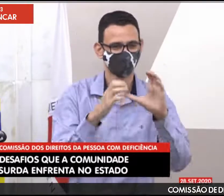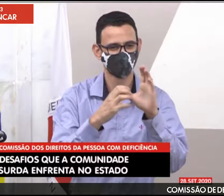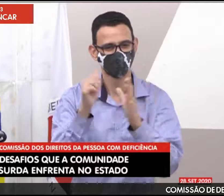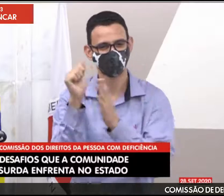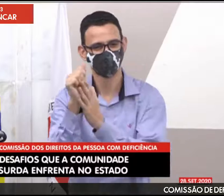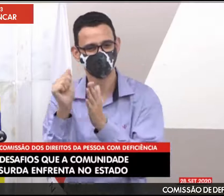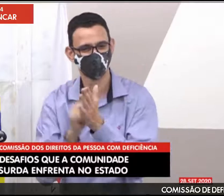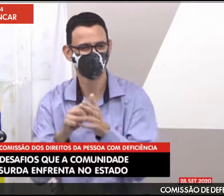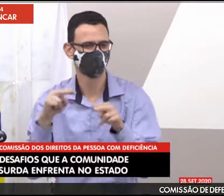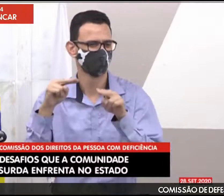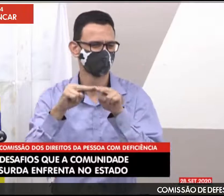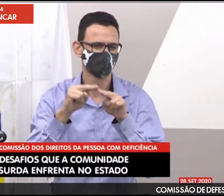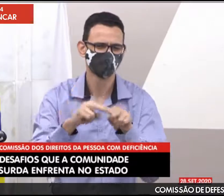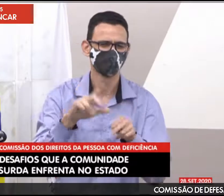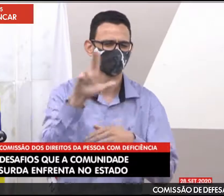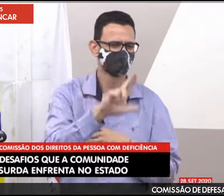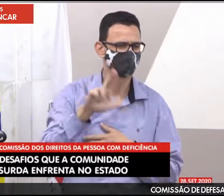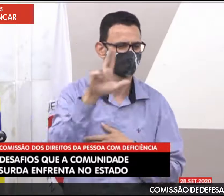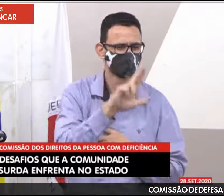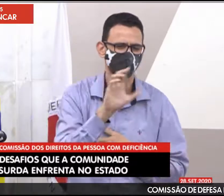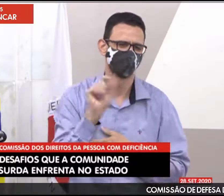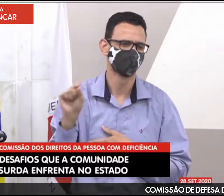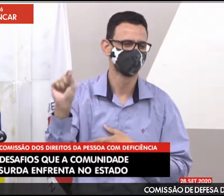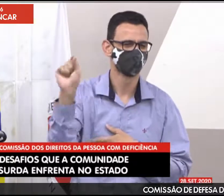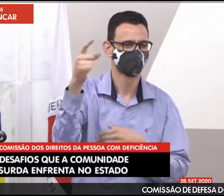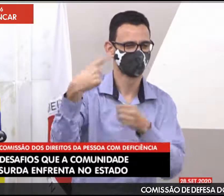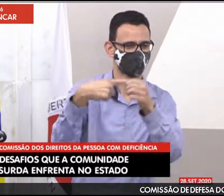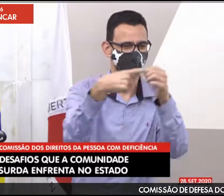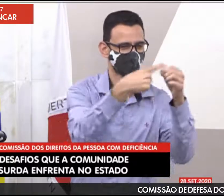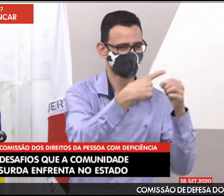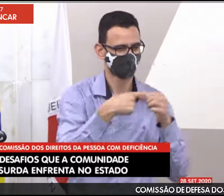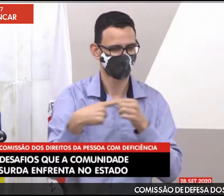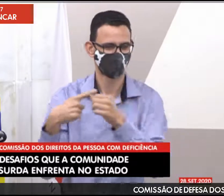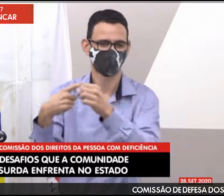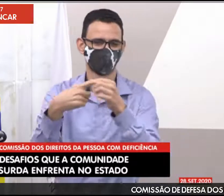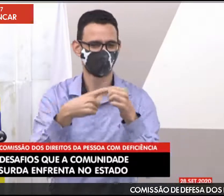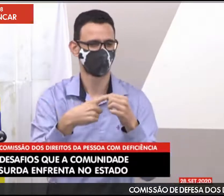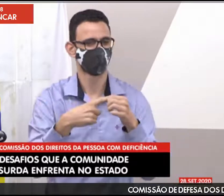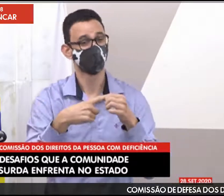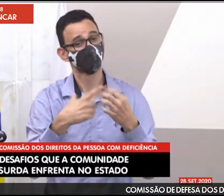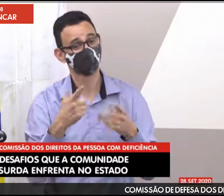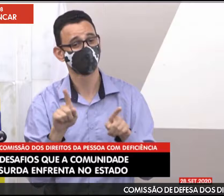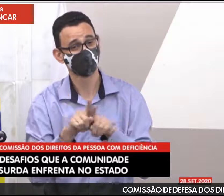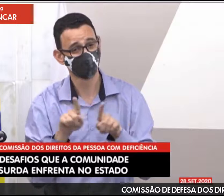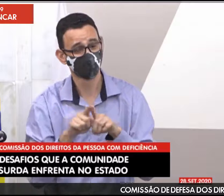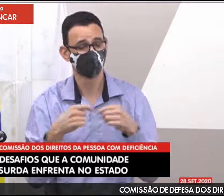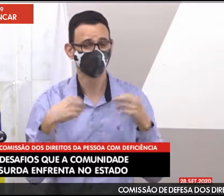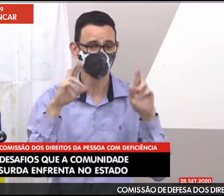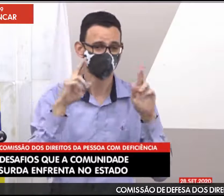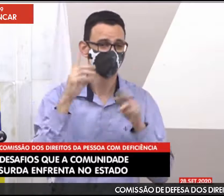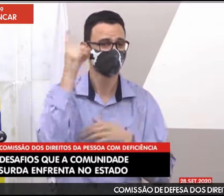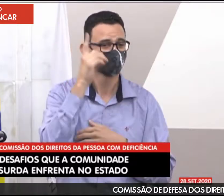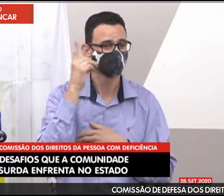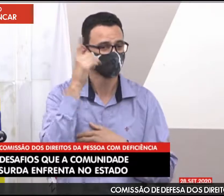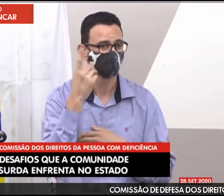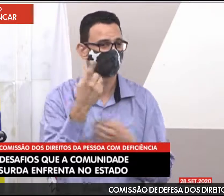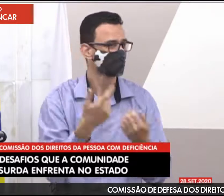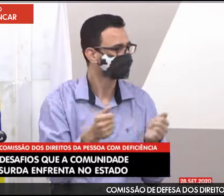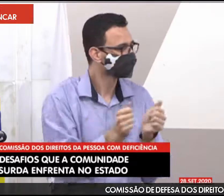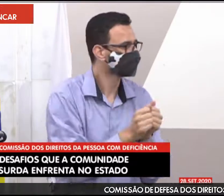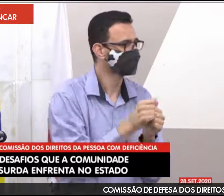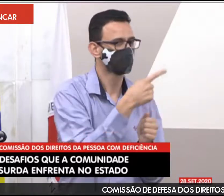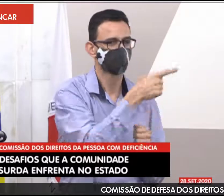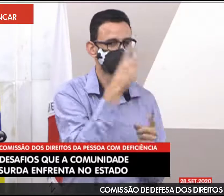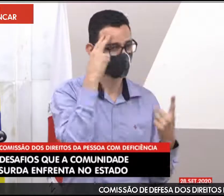associações, com várias instituições de surdos, associações, a confederação, todas essas instituições